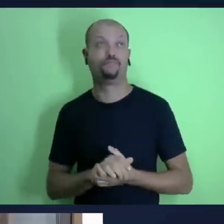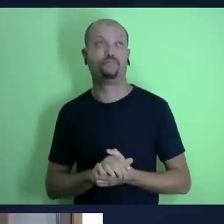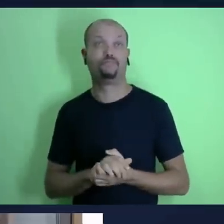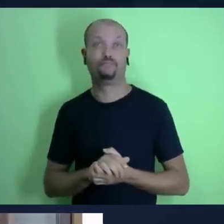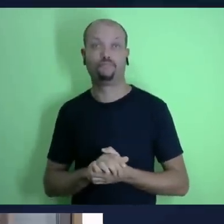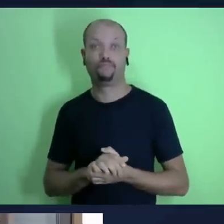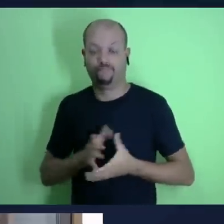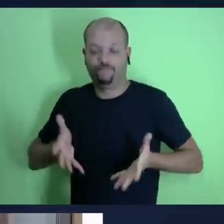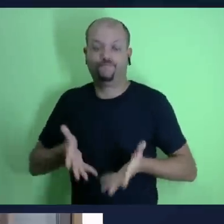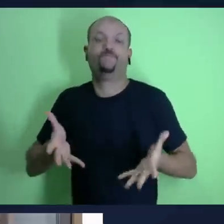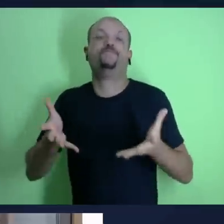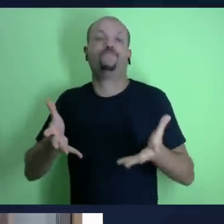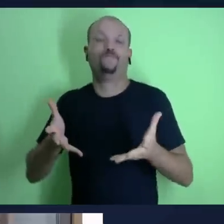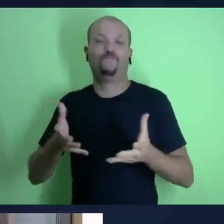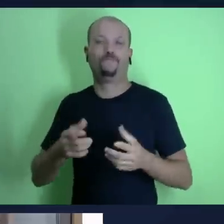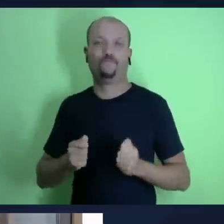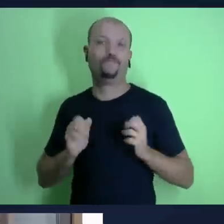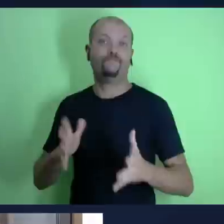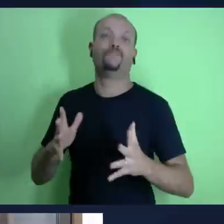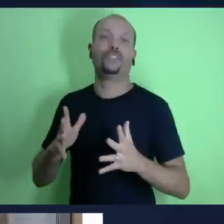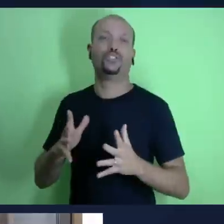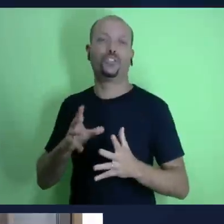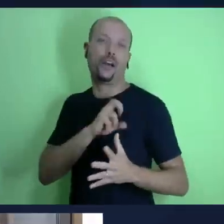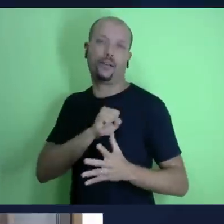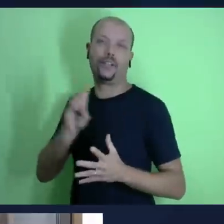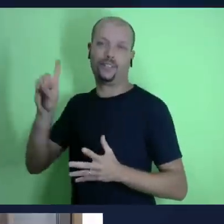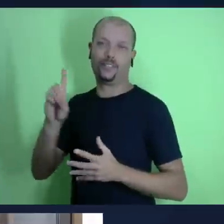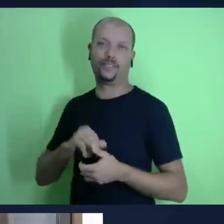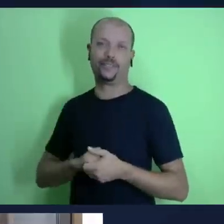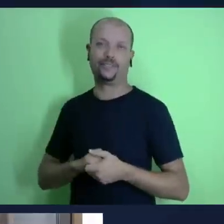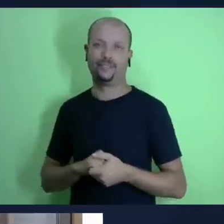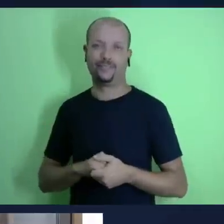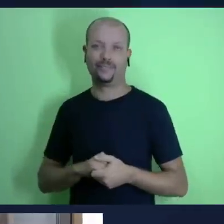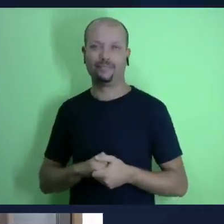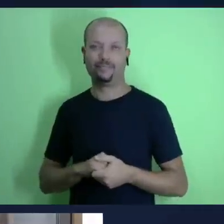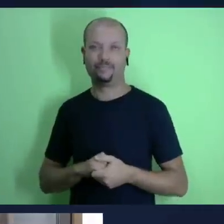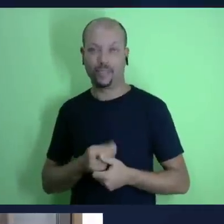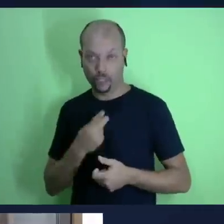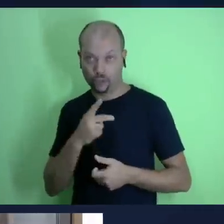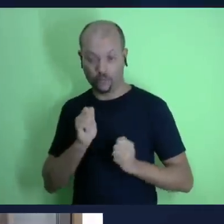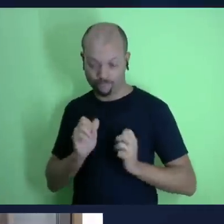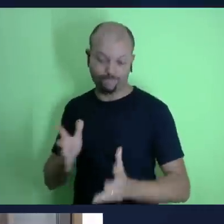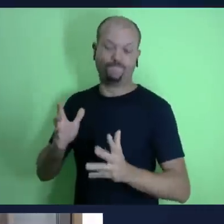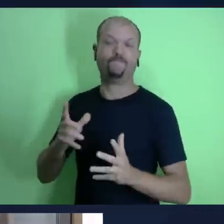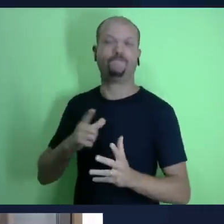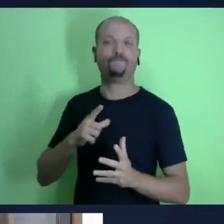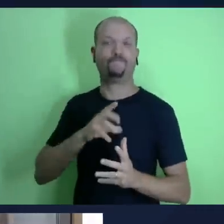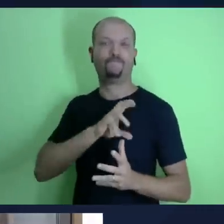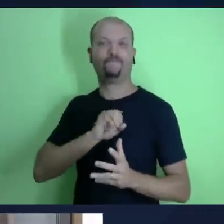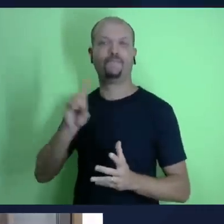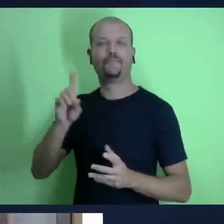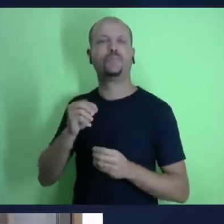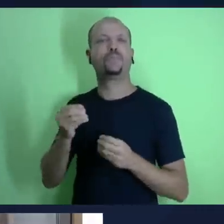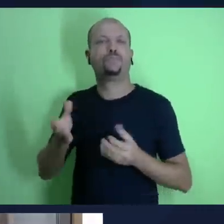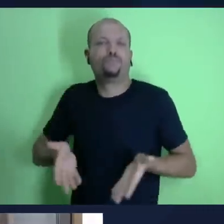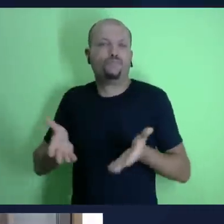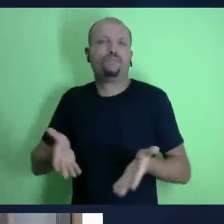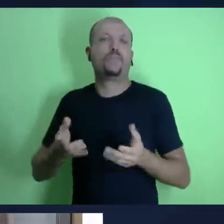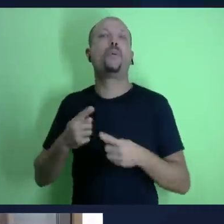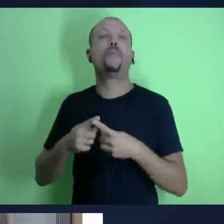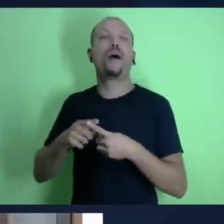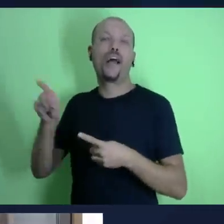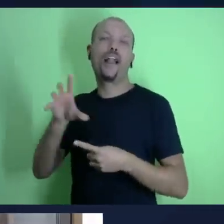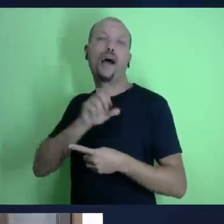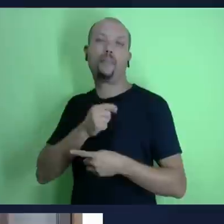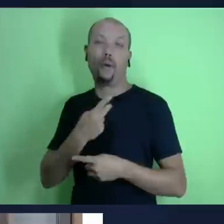maneira ele nos amou entregando o seu próprio filho para nos resgatar então jesus ele